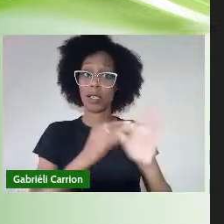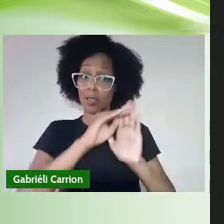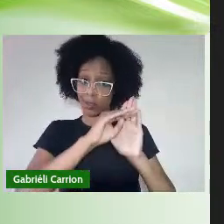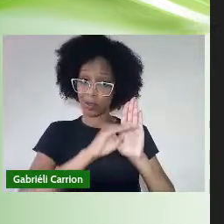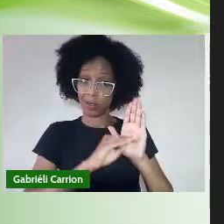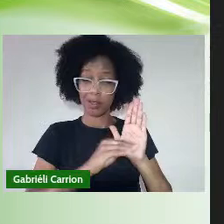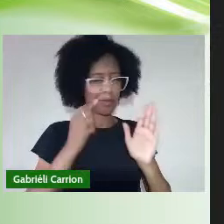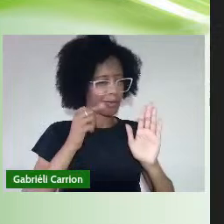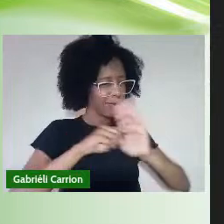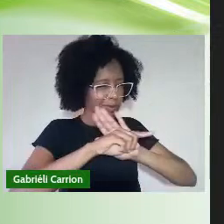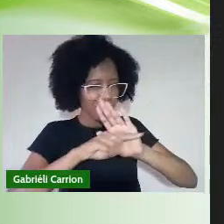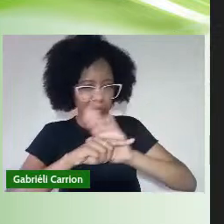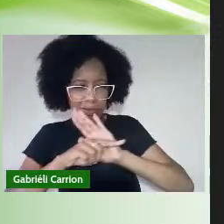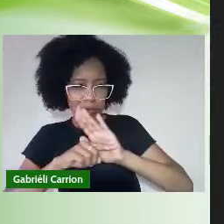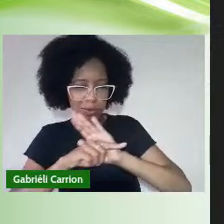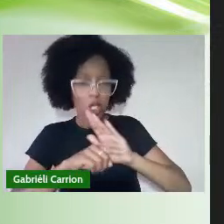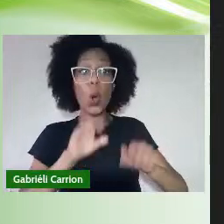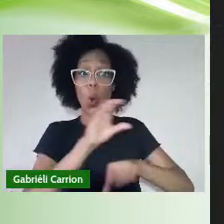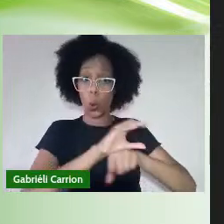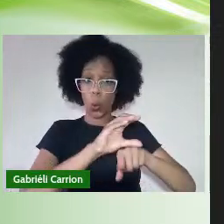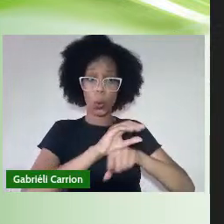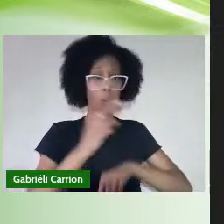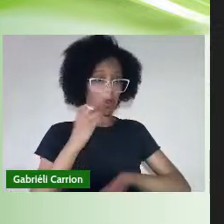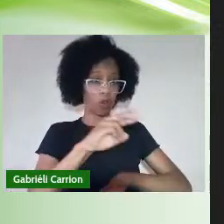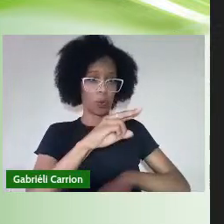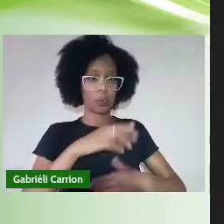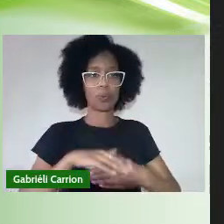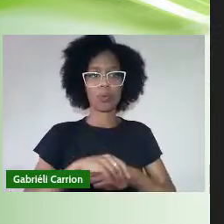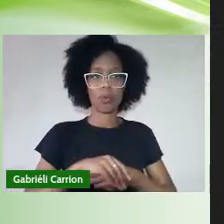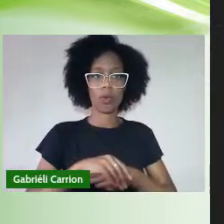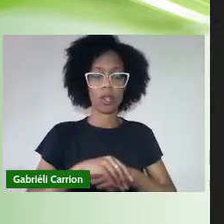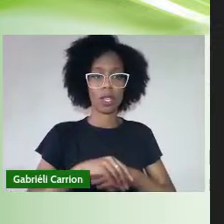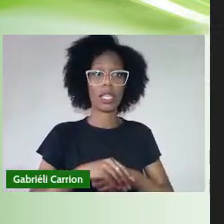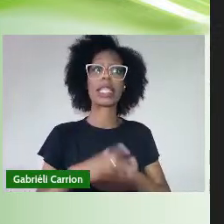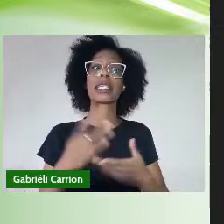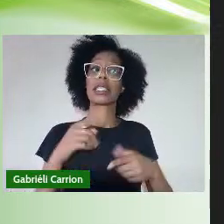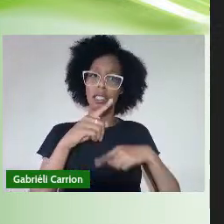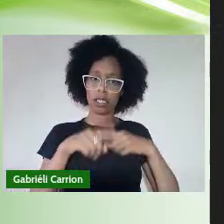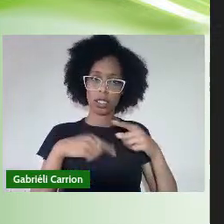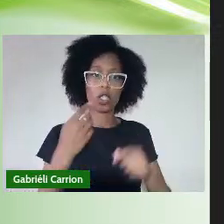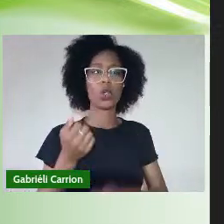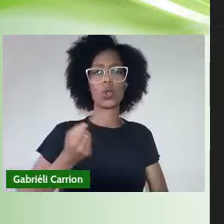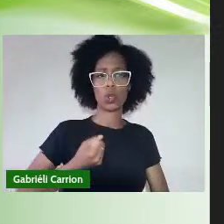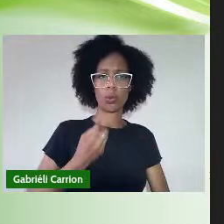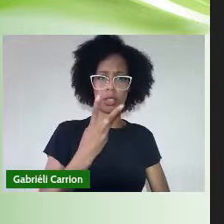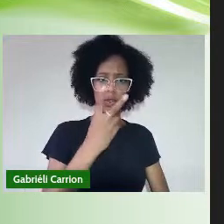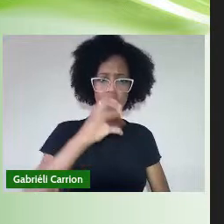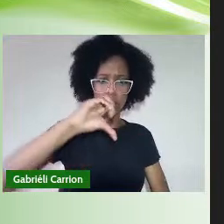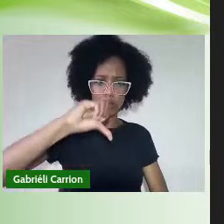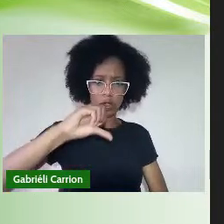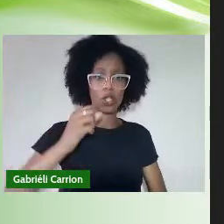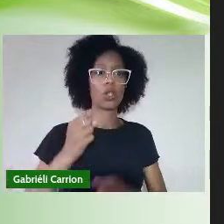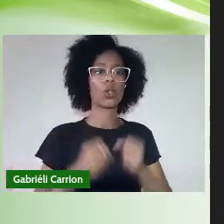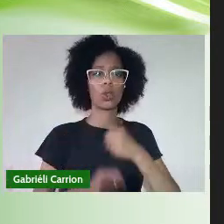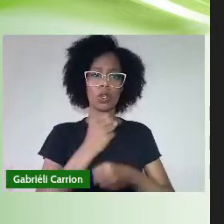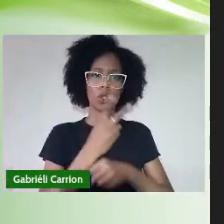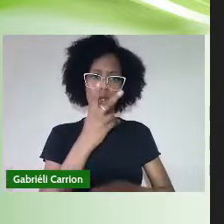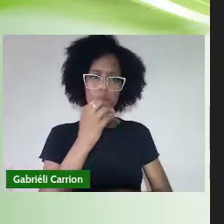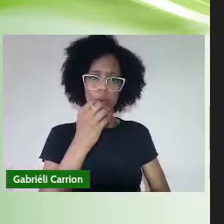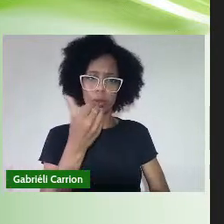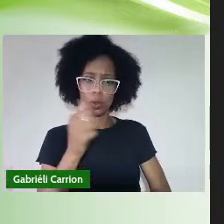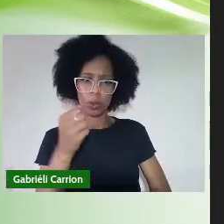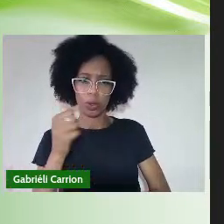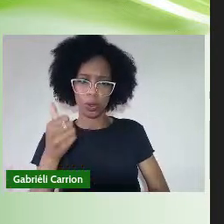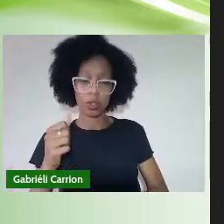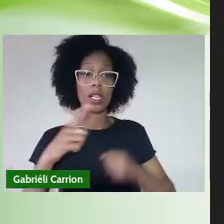pela comissão de curso De acordo com a resolução Número 29-2011 Artigo 76-78